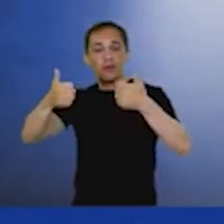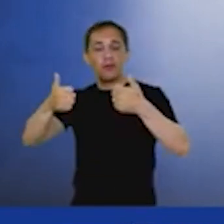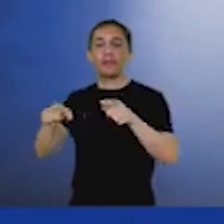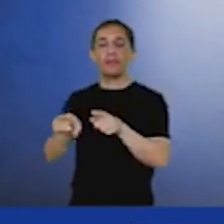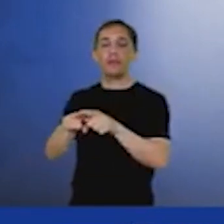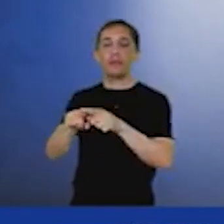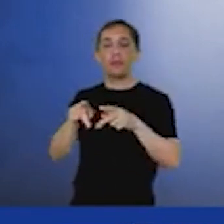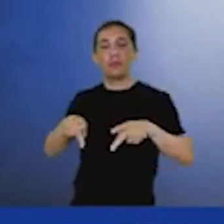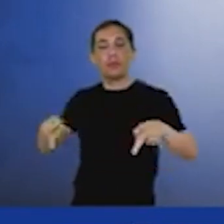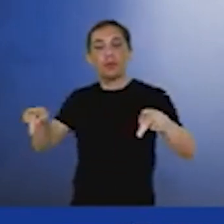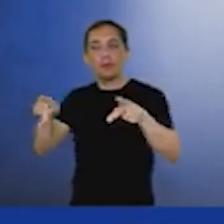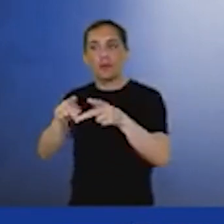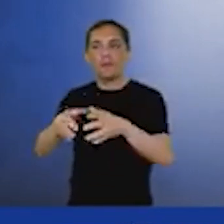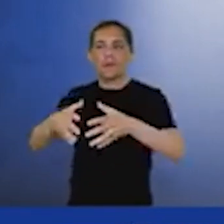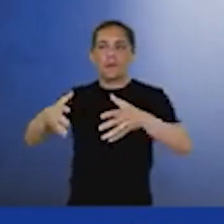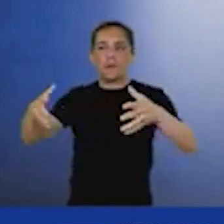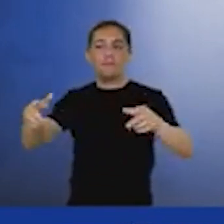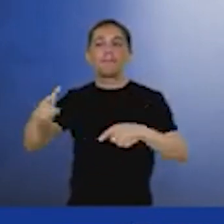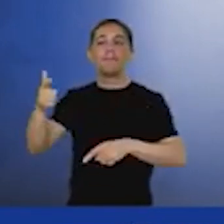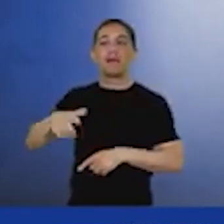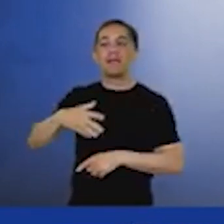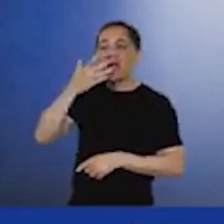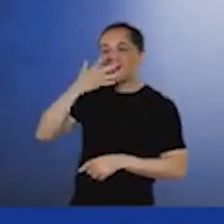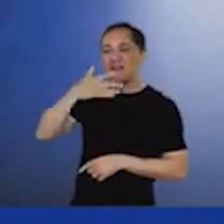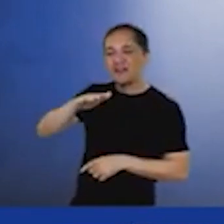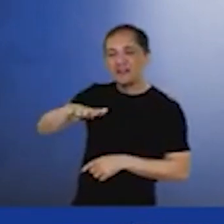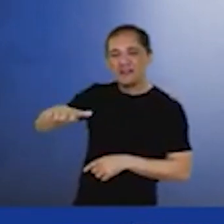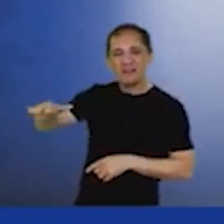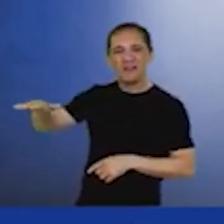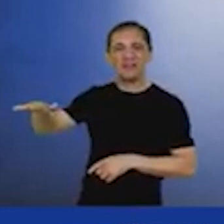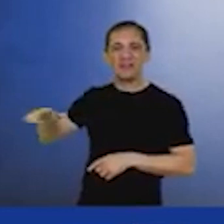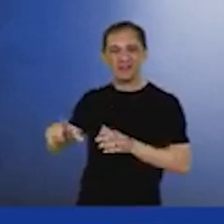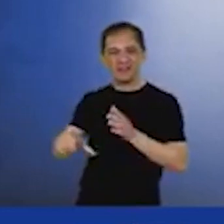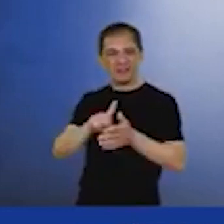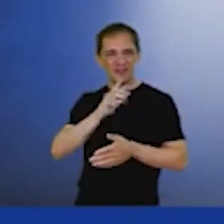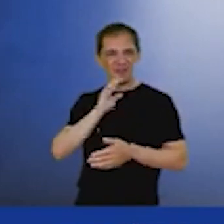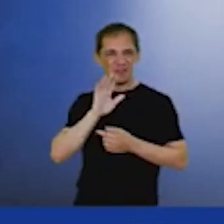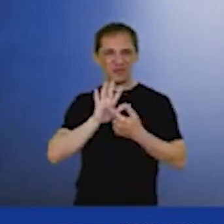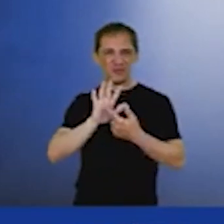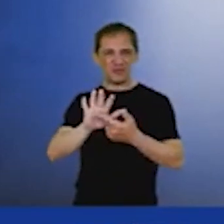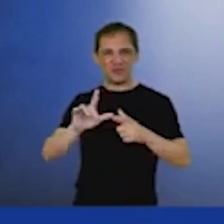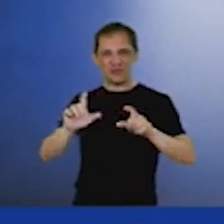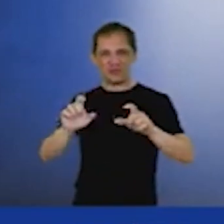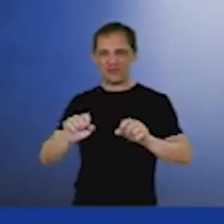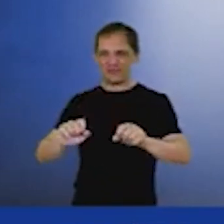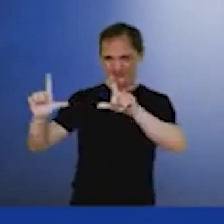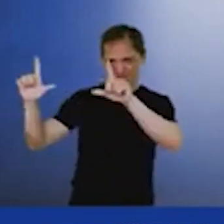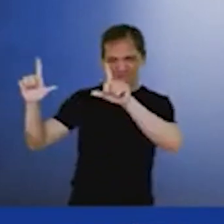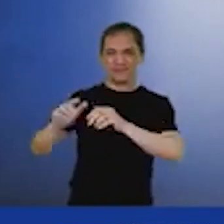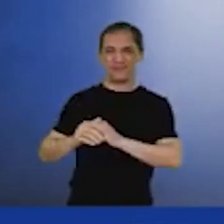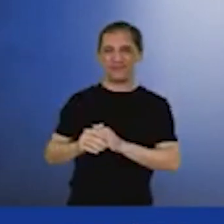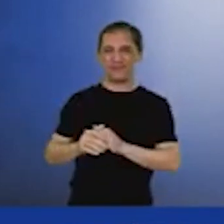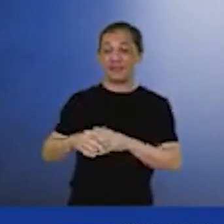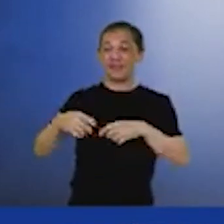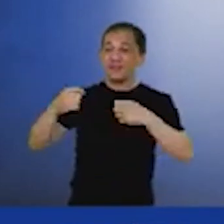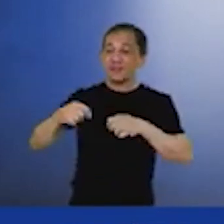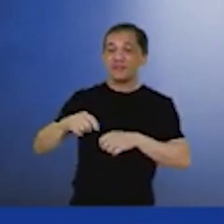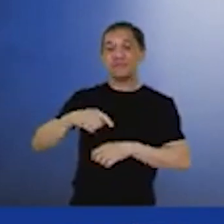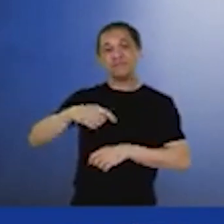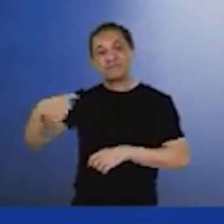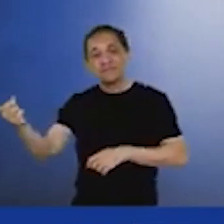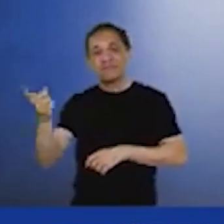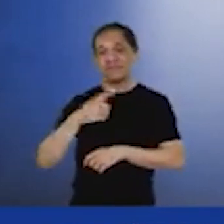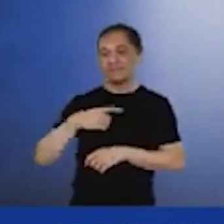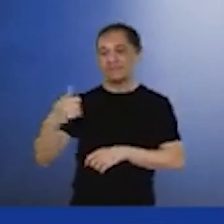desenvolvimento, pensando nas crianças, que o Rafael mostrou a foto, que tem que chegar à escola,